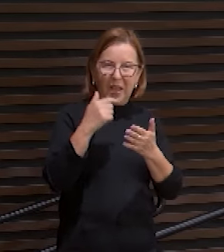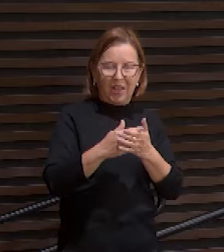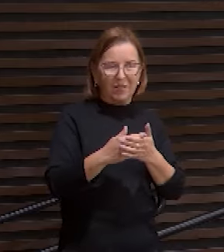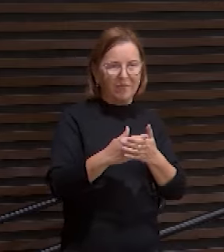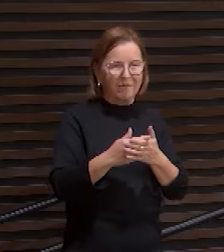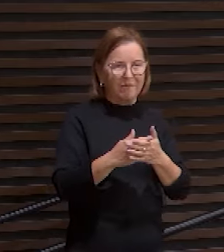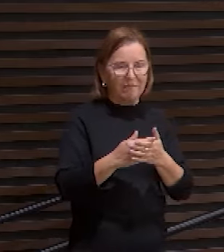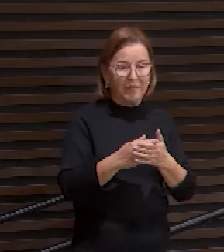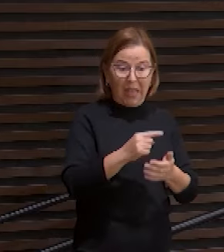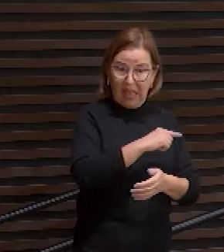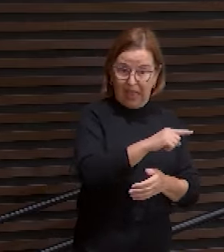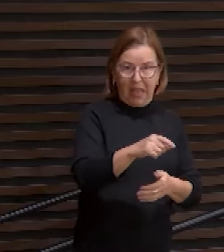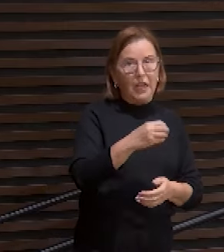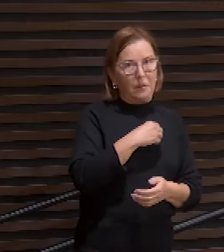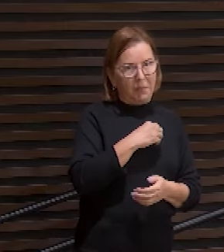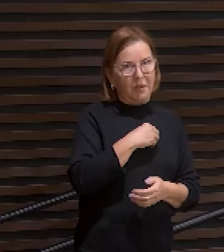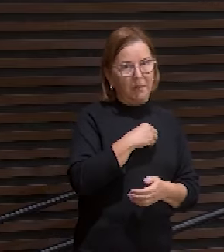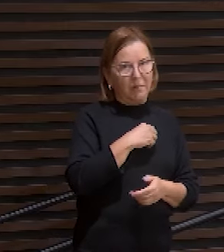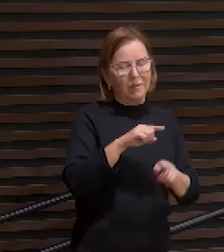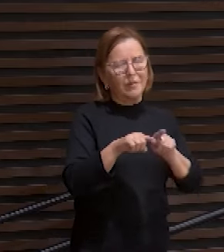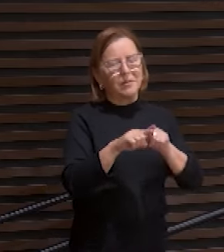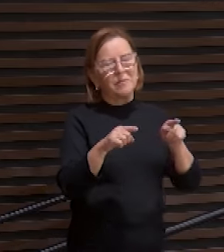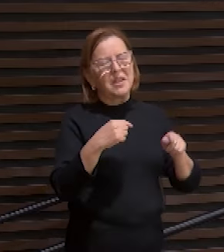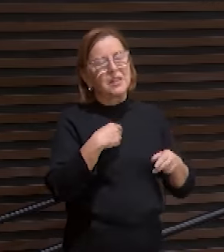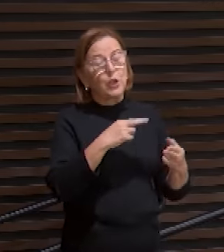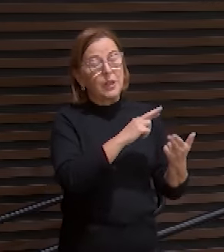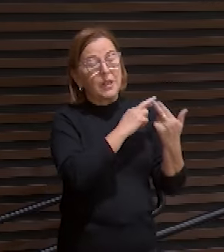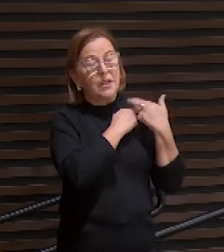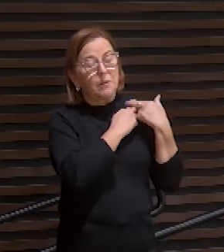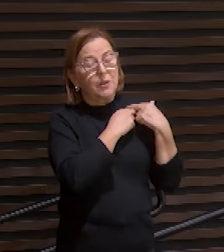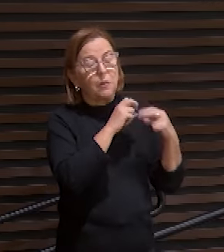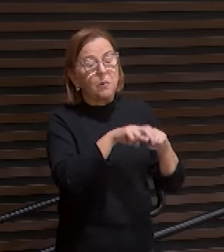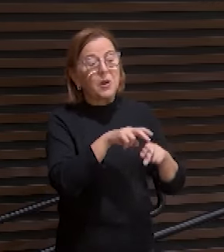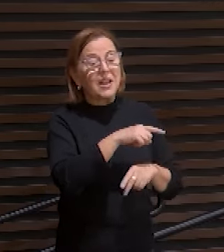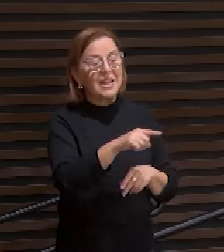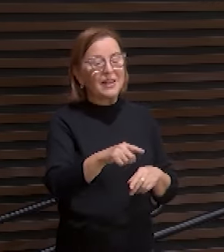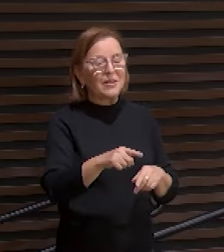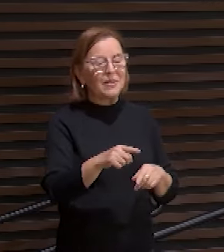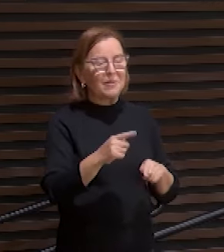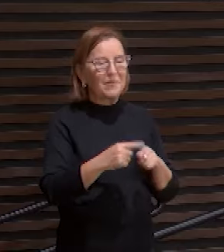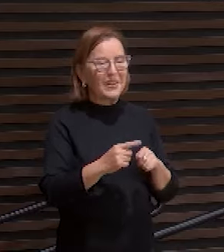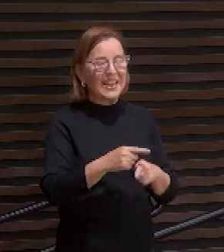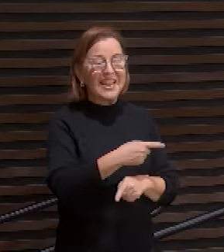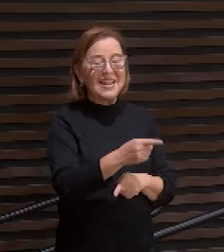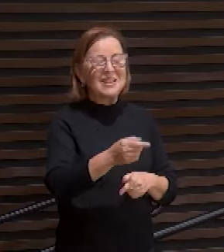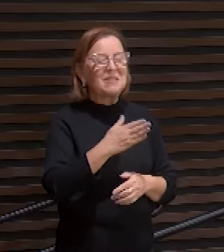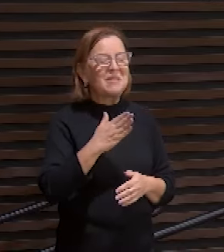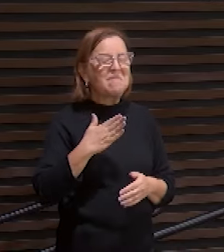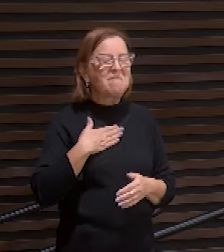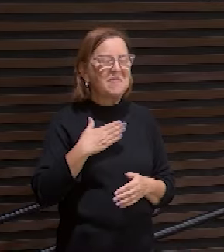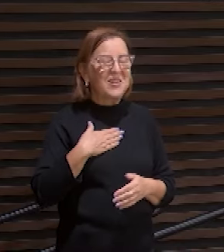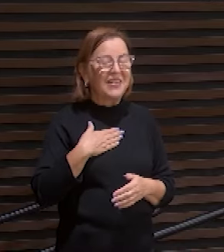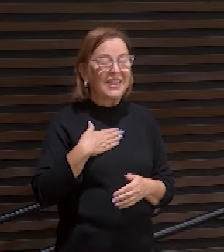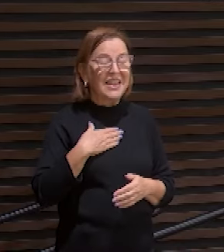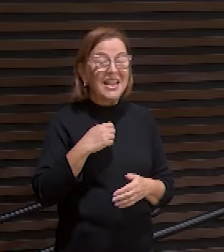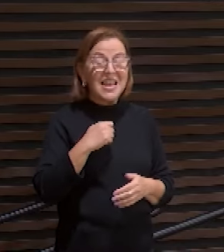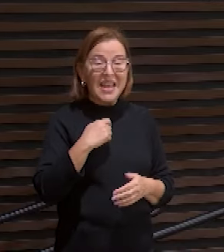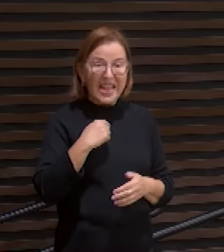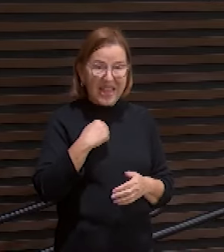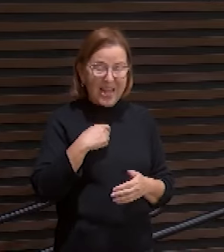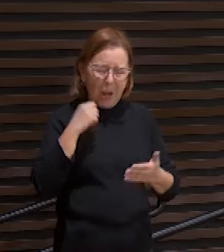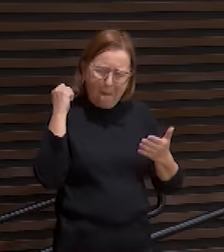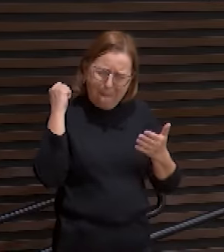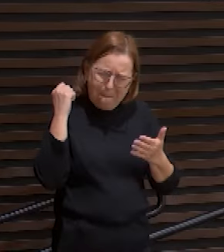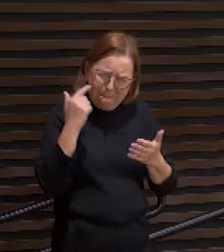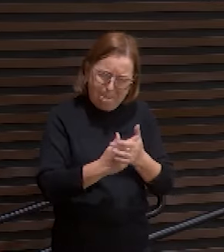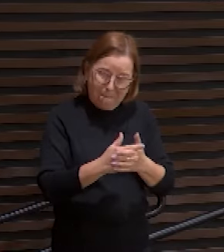eles que pecaram mas eu sou responsável deles porque eles são meus e eu vou pagar a conta do pecado